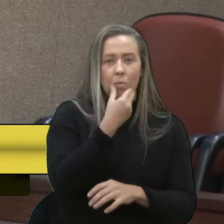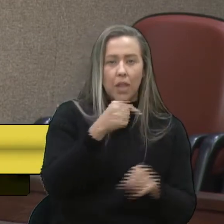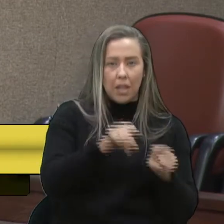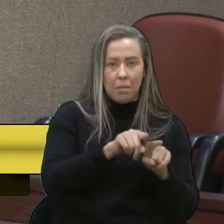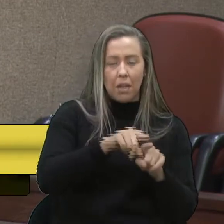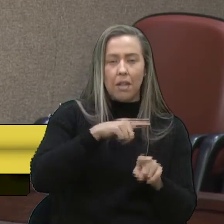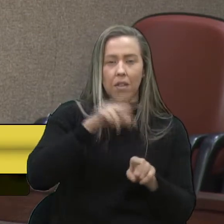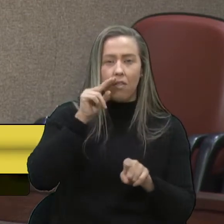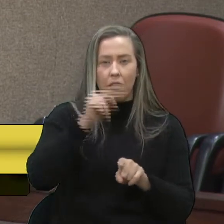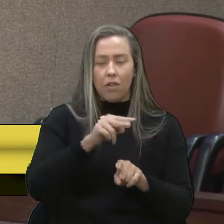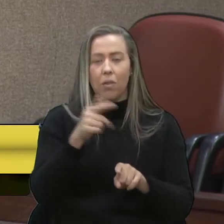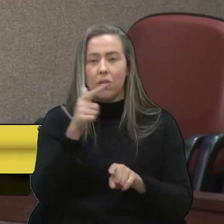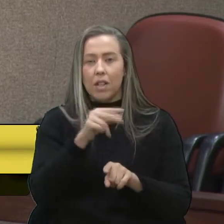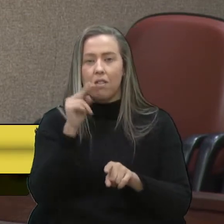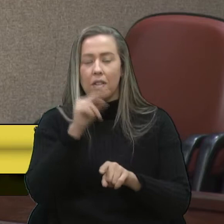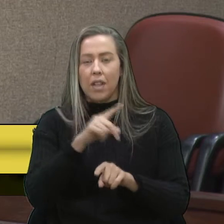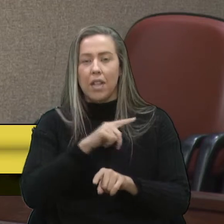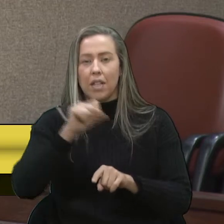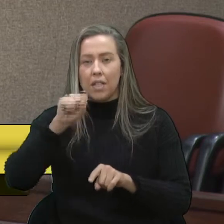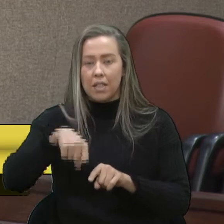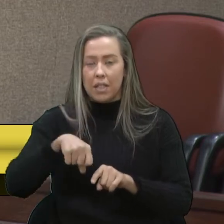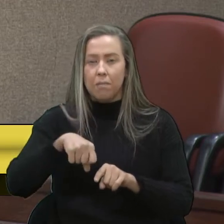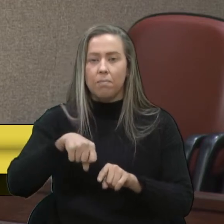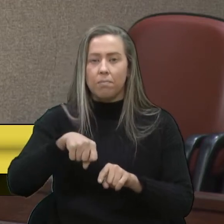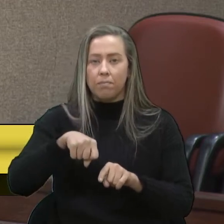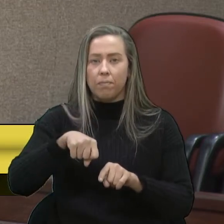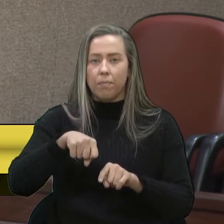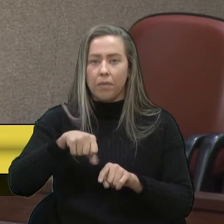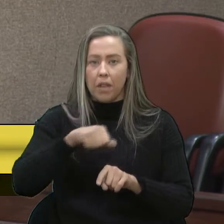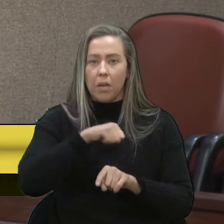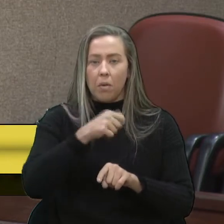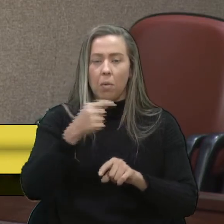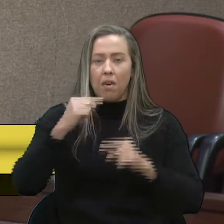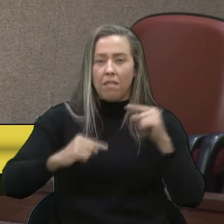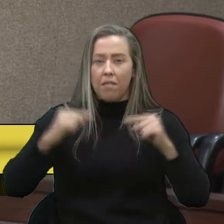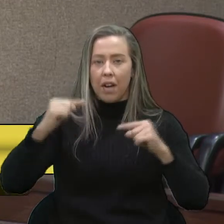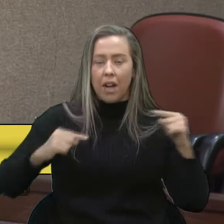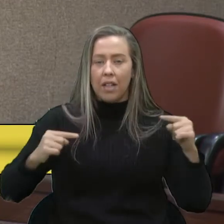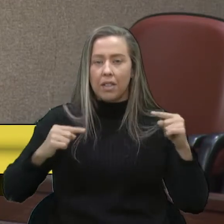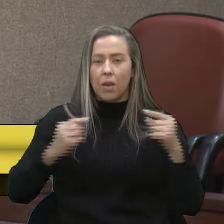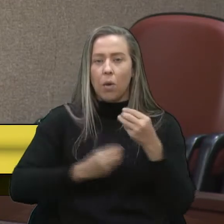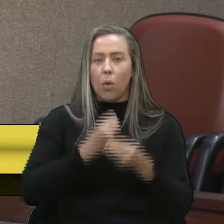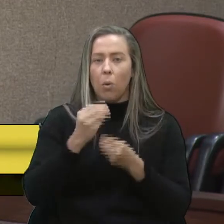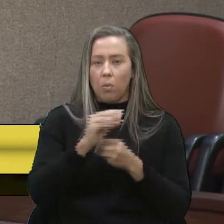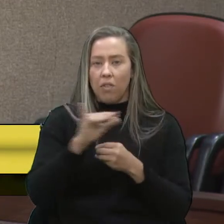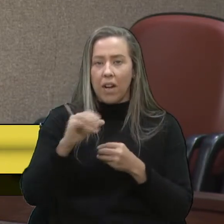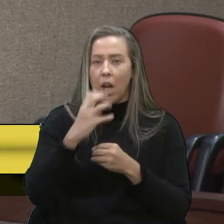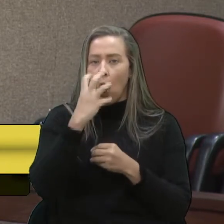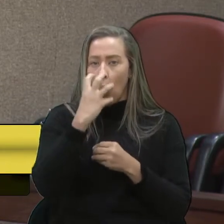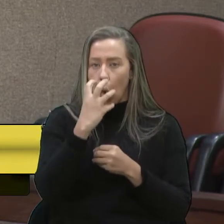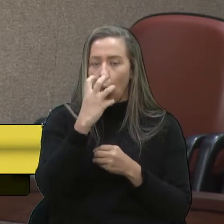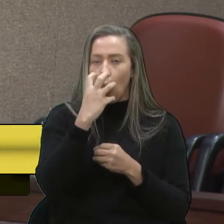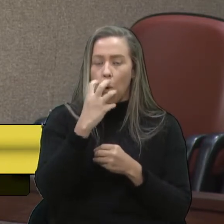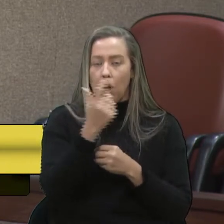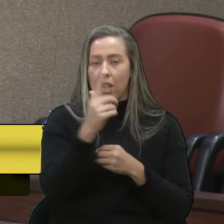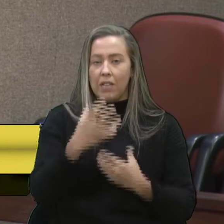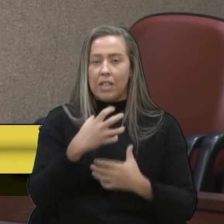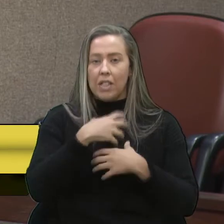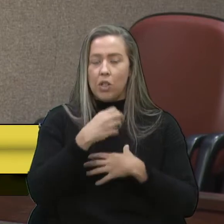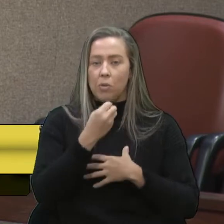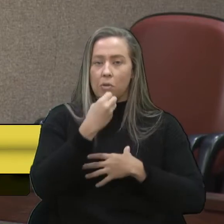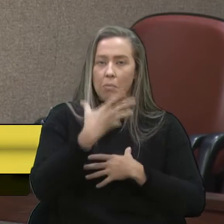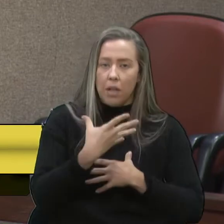gente fica vendo e a gente consegue ver que existe sim uma flutuação dos níveis de oxigenação. Pois bem, ele não está se sentindo bem.